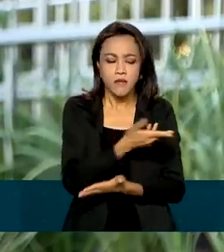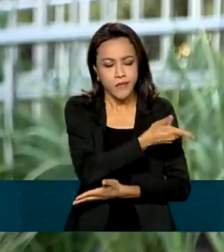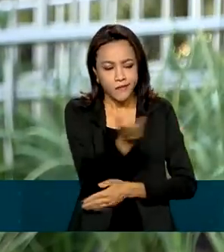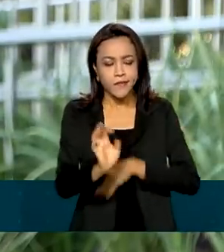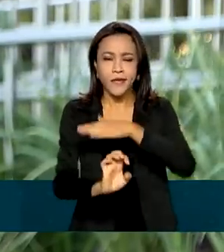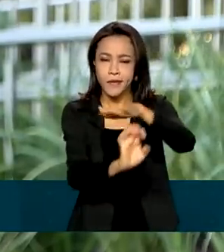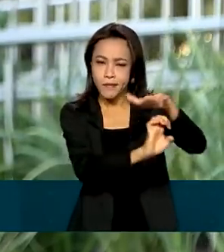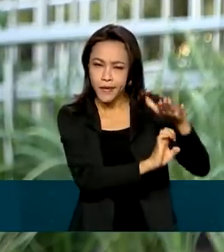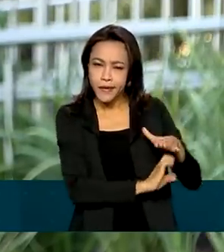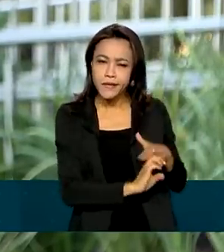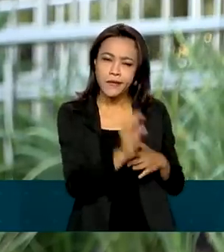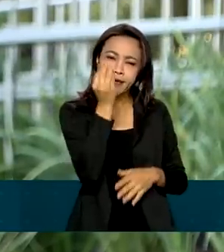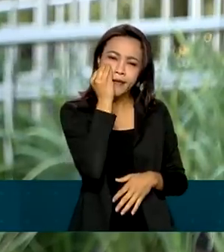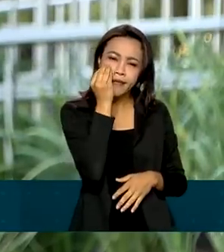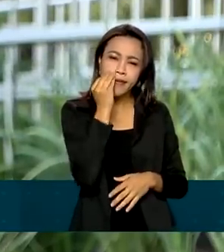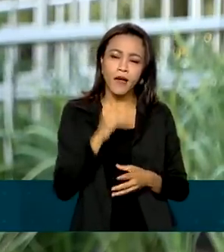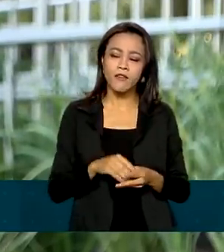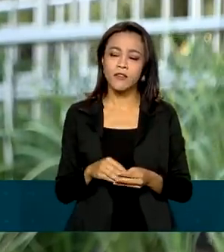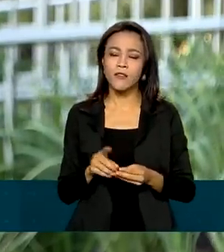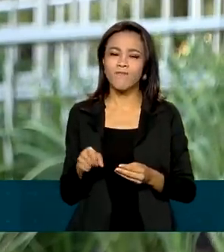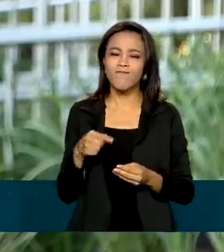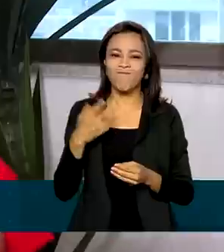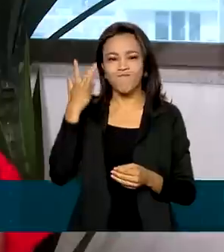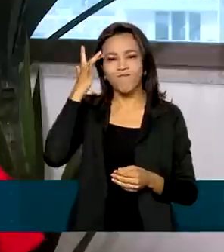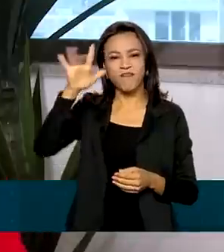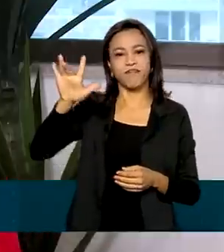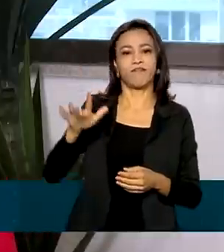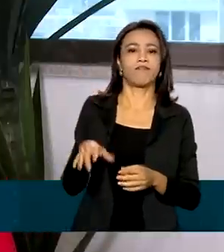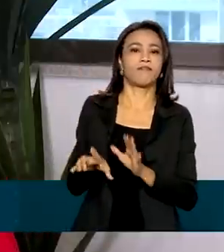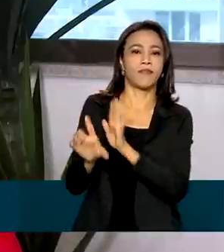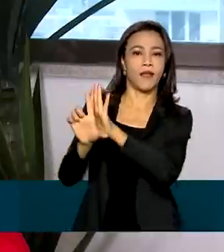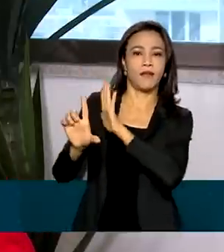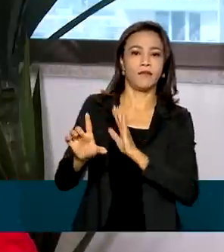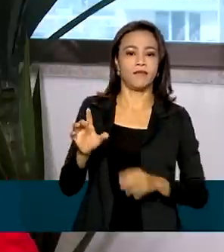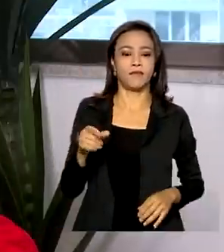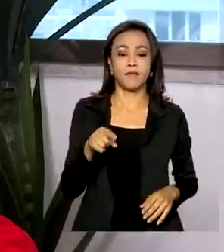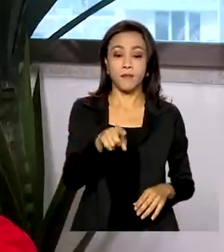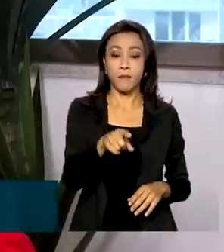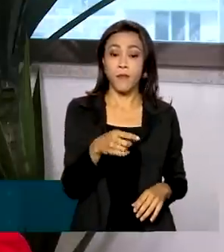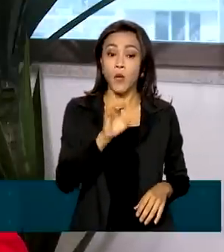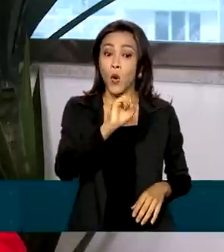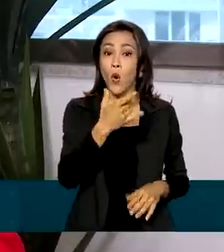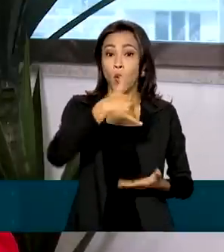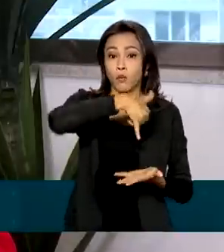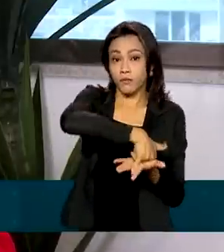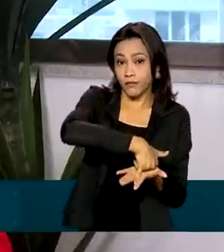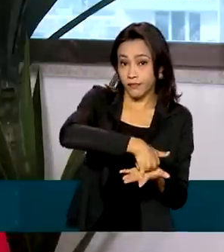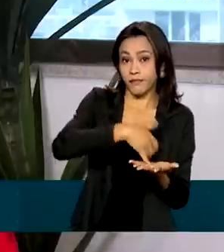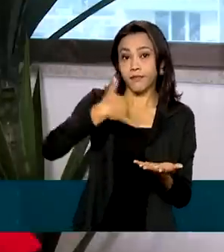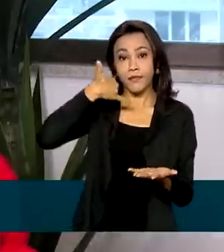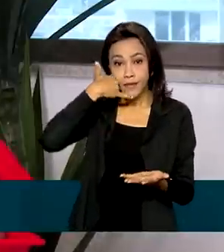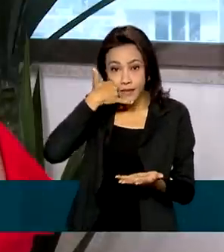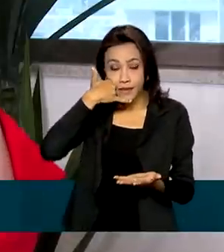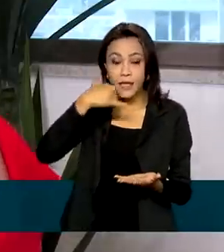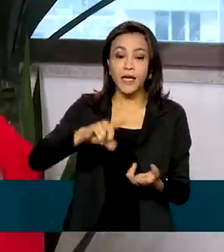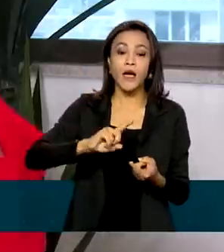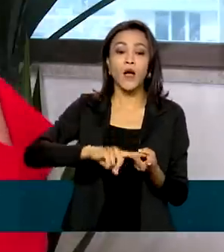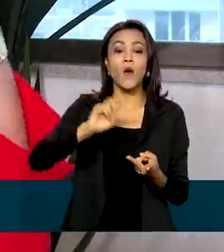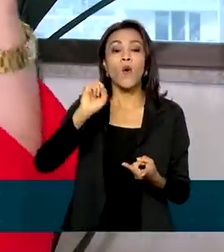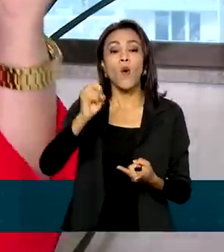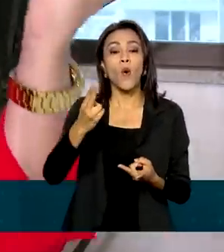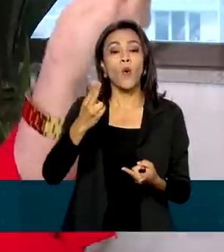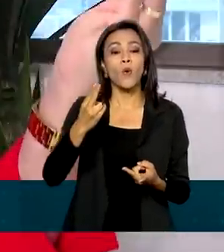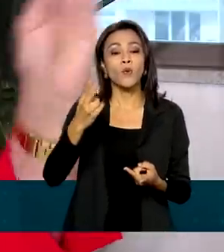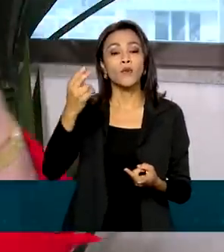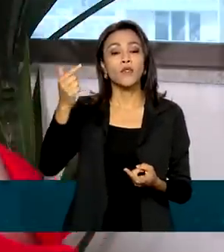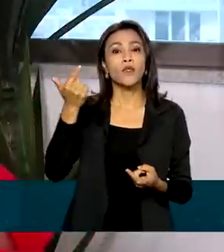encontraram jeito de burlar essa determinação. Pegam ou então uma ligação local ou então eles pegam uma ligação de um